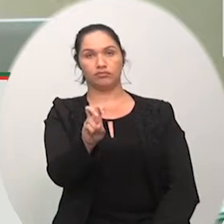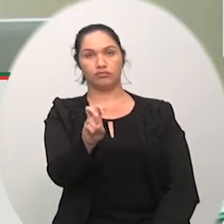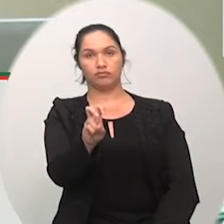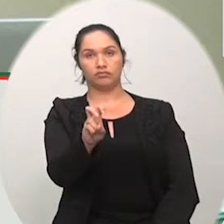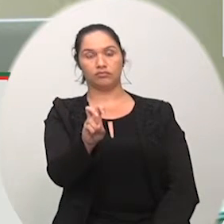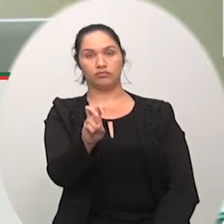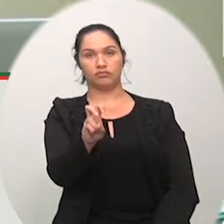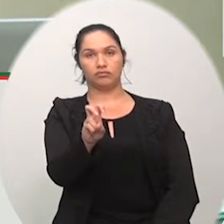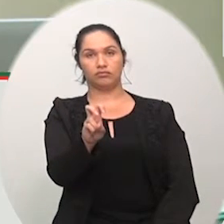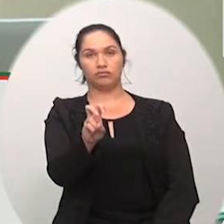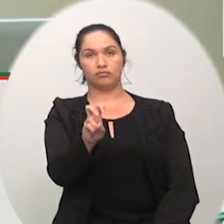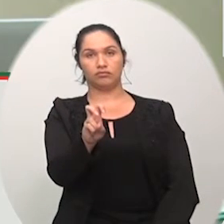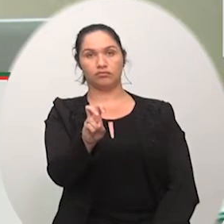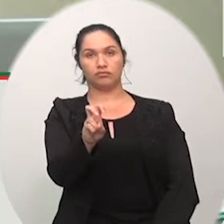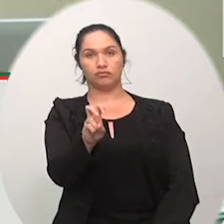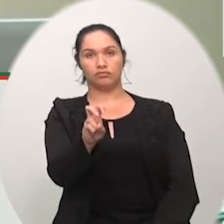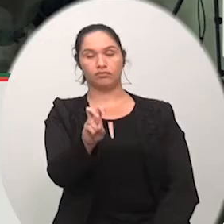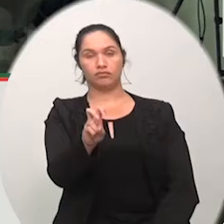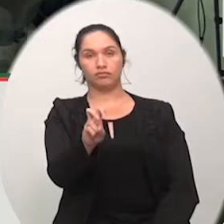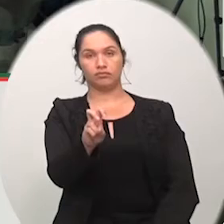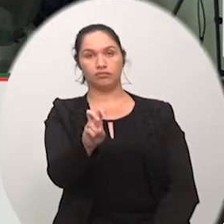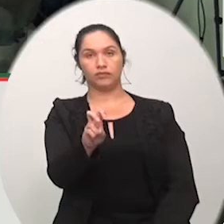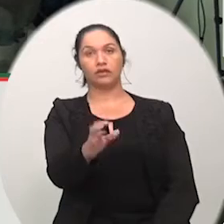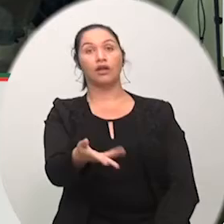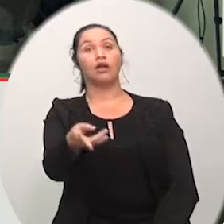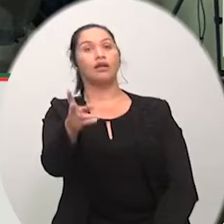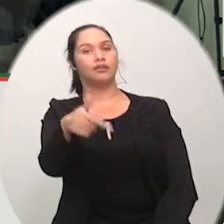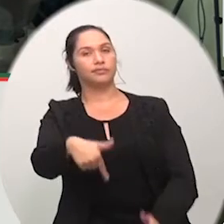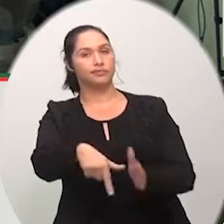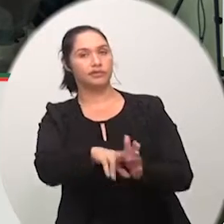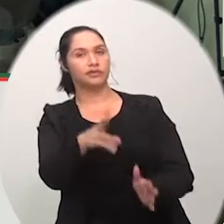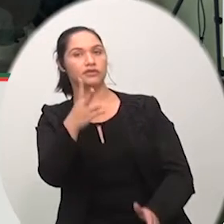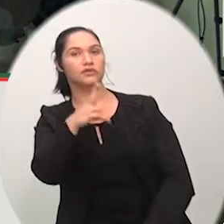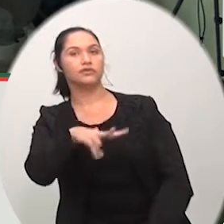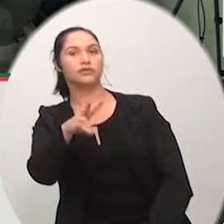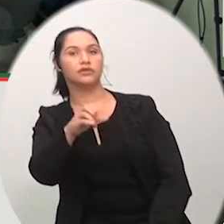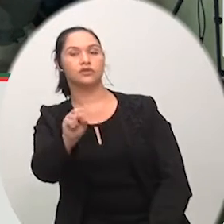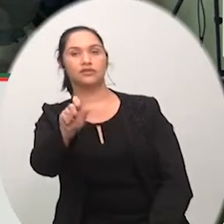questão de ordem decidida ao vereador Salésio Lima